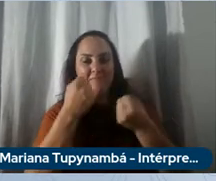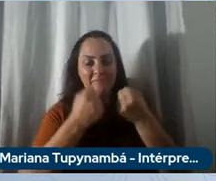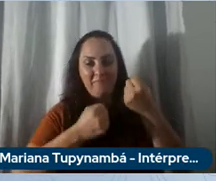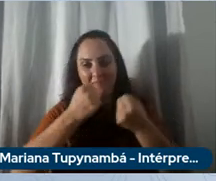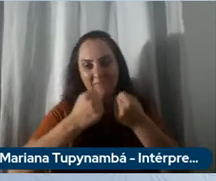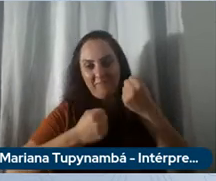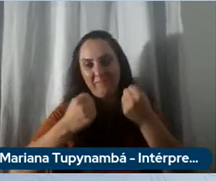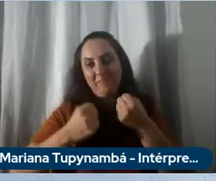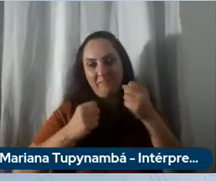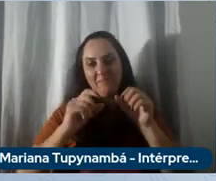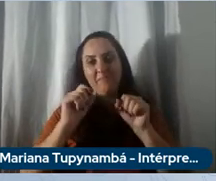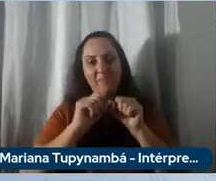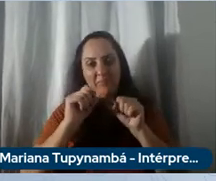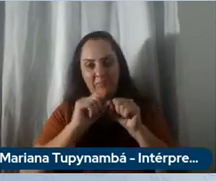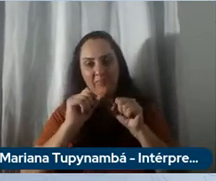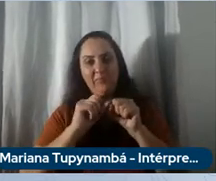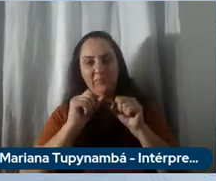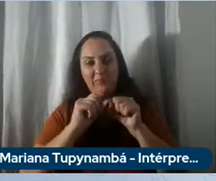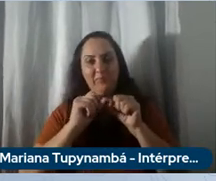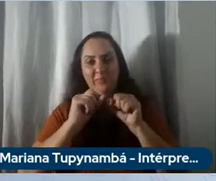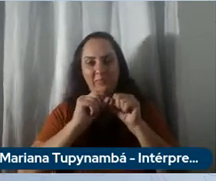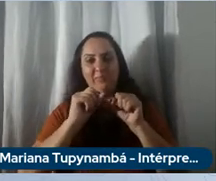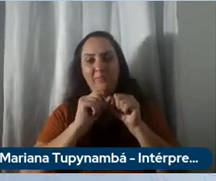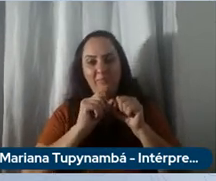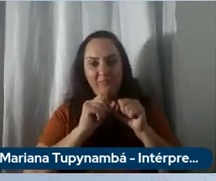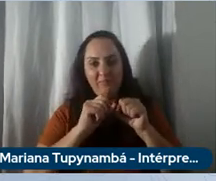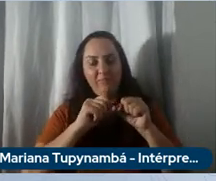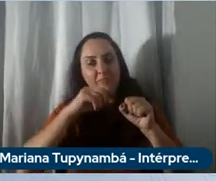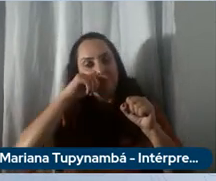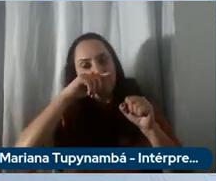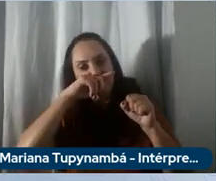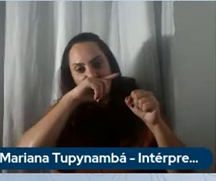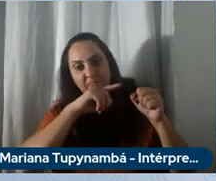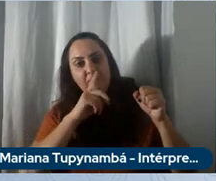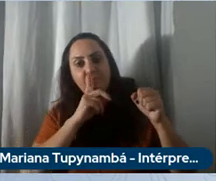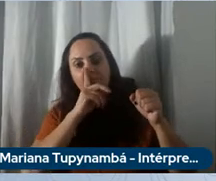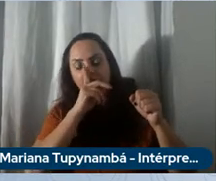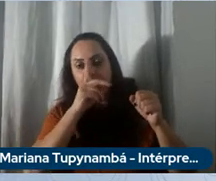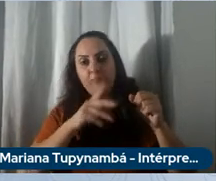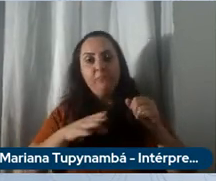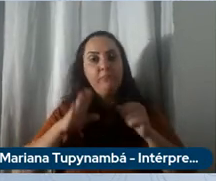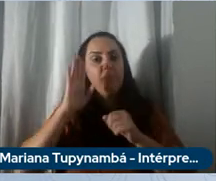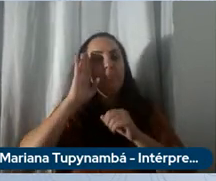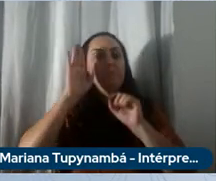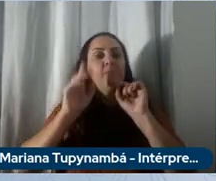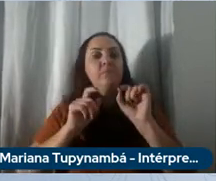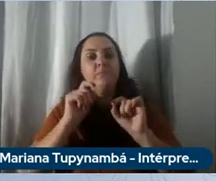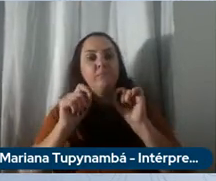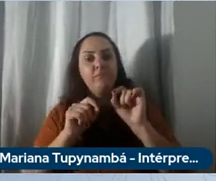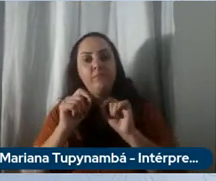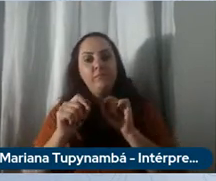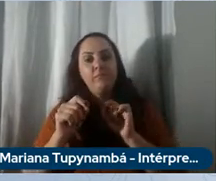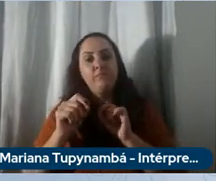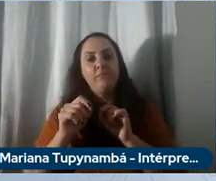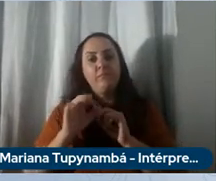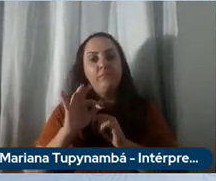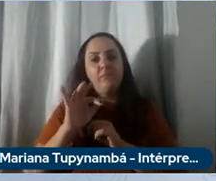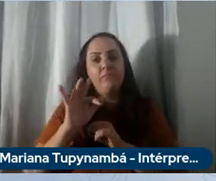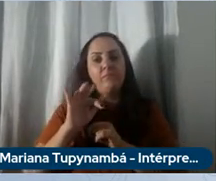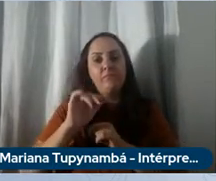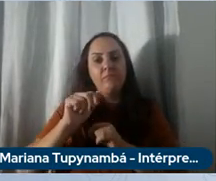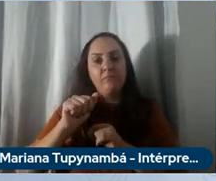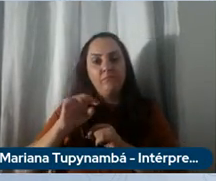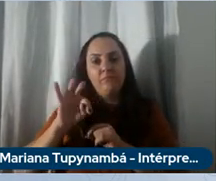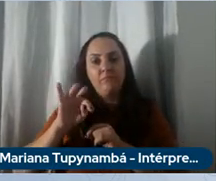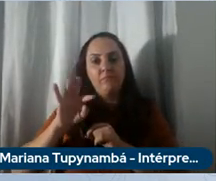Renegade o Jeep Compass e o recém lançado Jeep Commander inclusive o Fiat Toro é produzido ali. Depois no